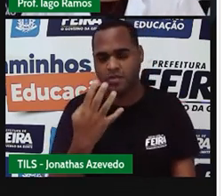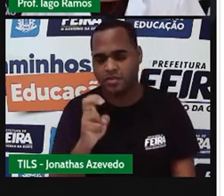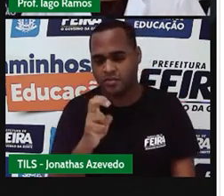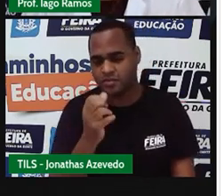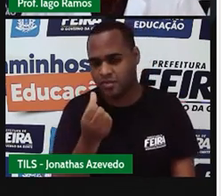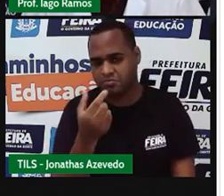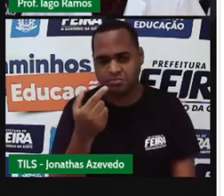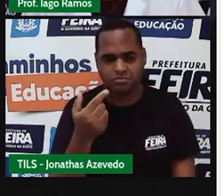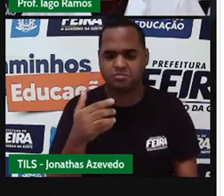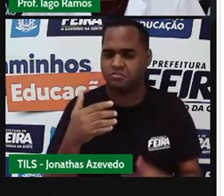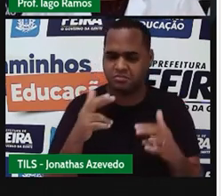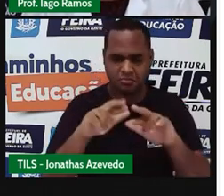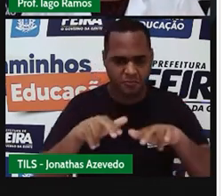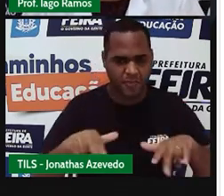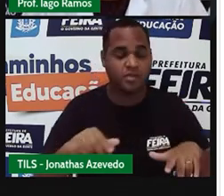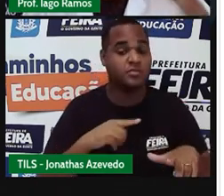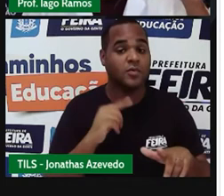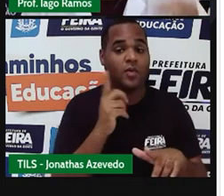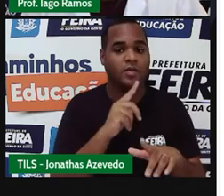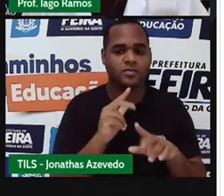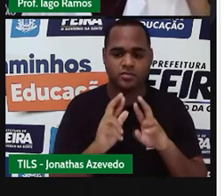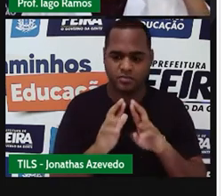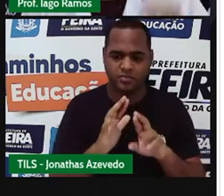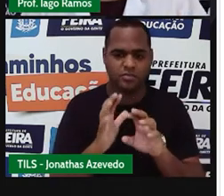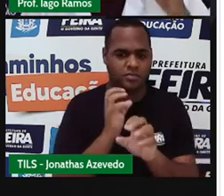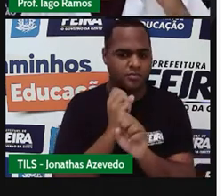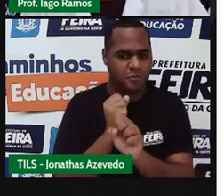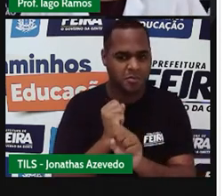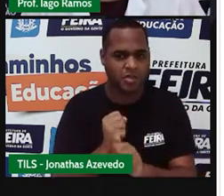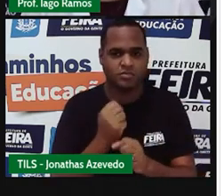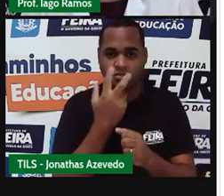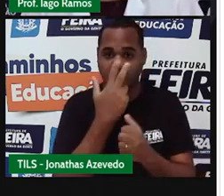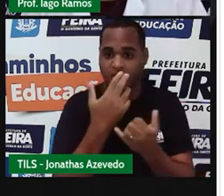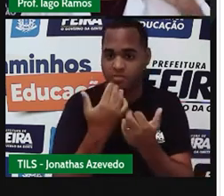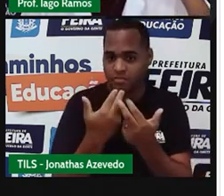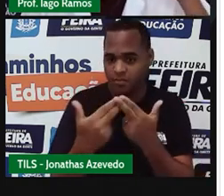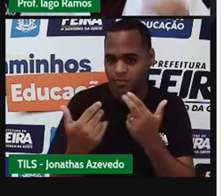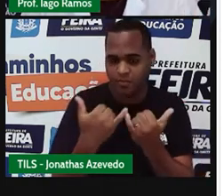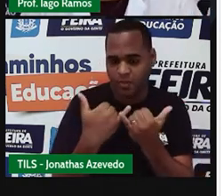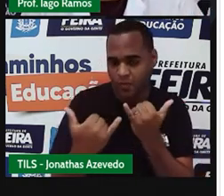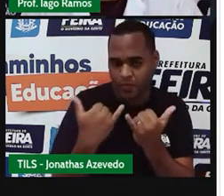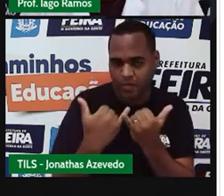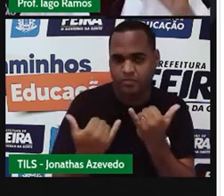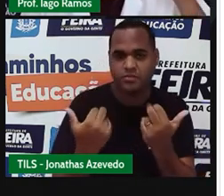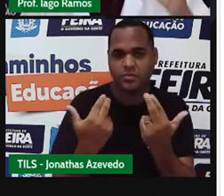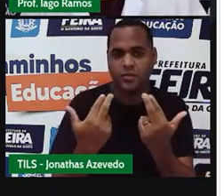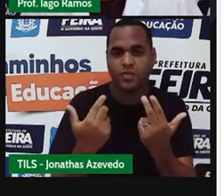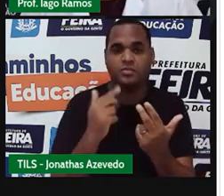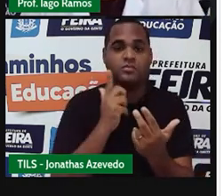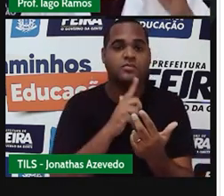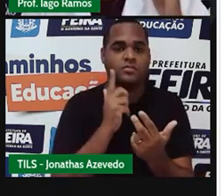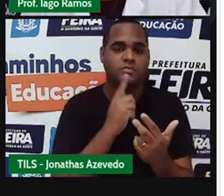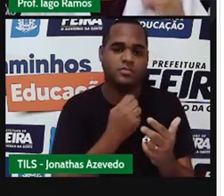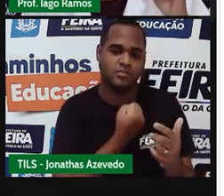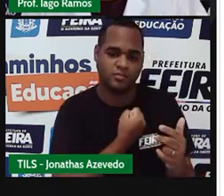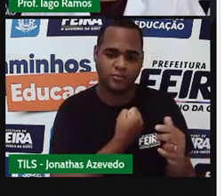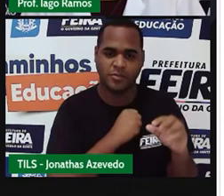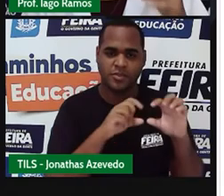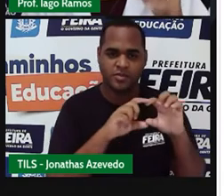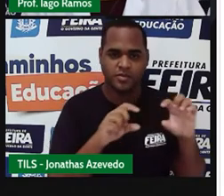por 6, nos resultados aparecem os mesmos algarismos que formam o número